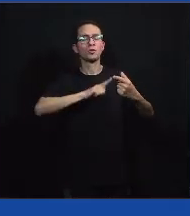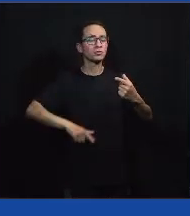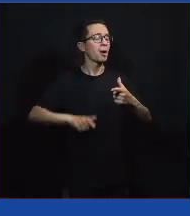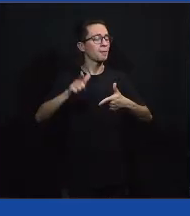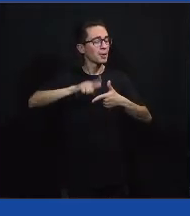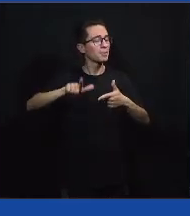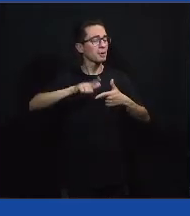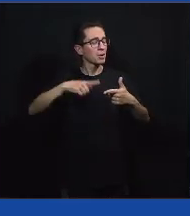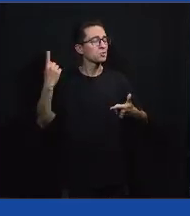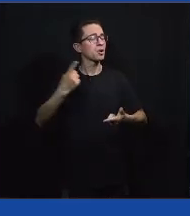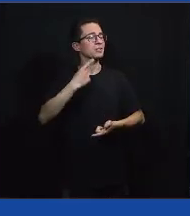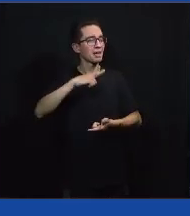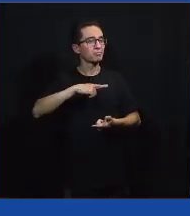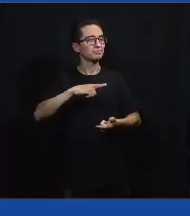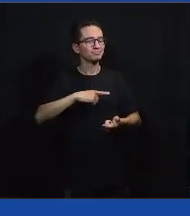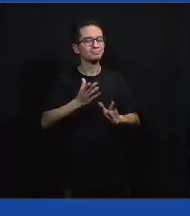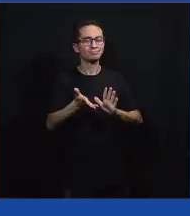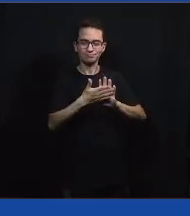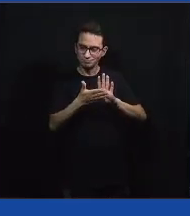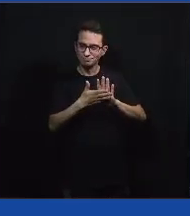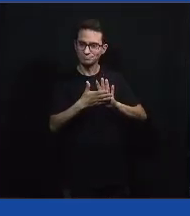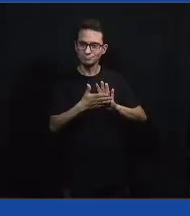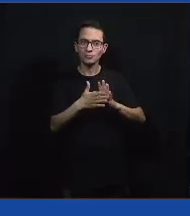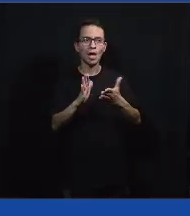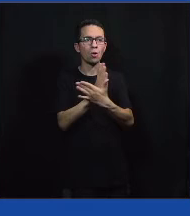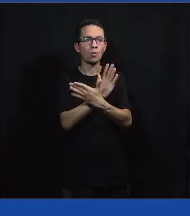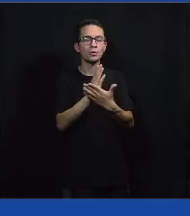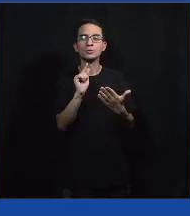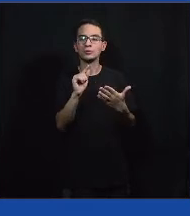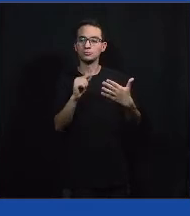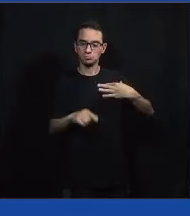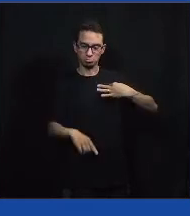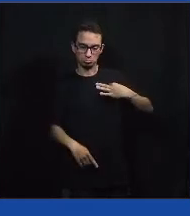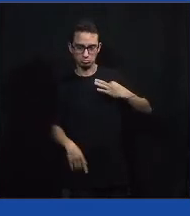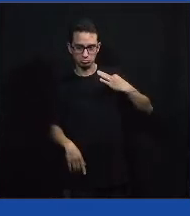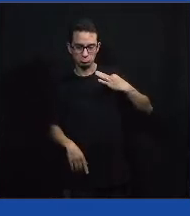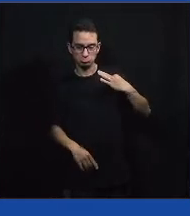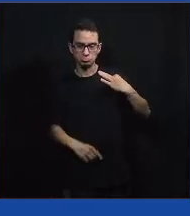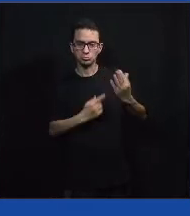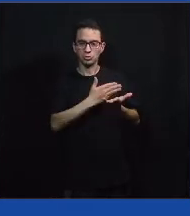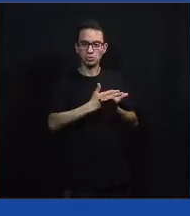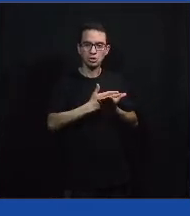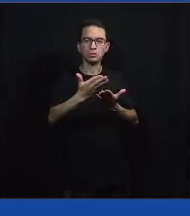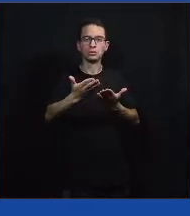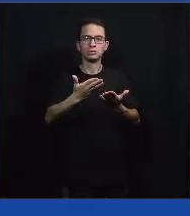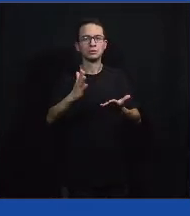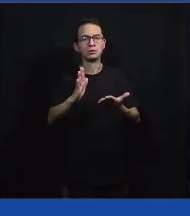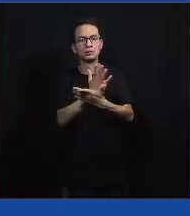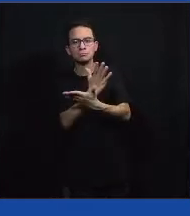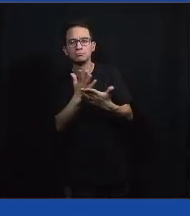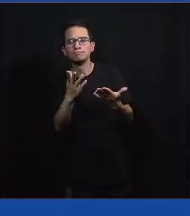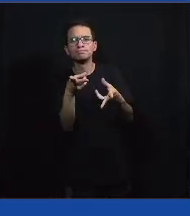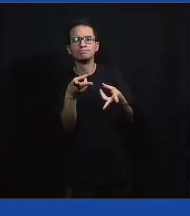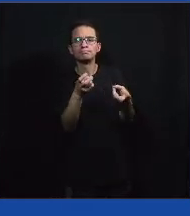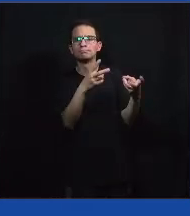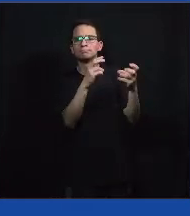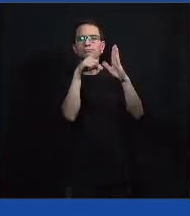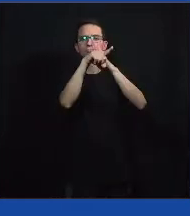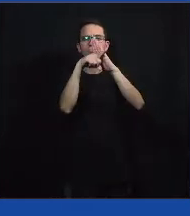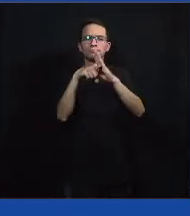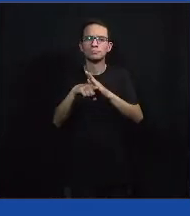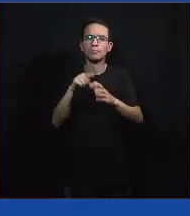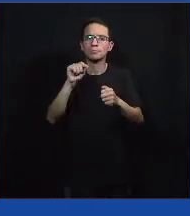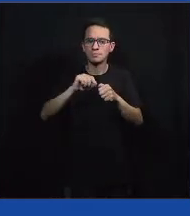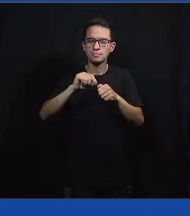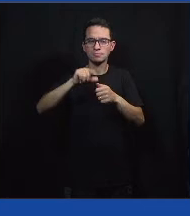enfim, pode ser que algumas iniciativas do próprio governo ou de outros atores já estejam pensando e atuando nesse problema